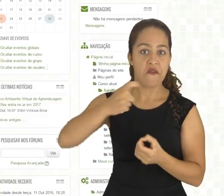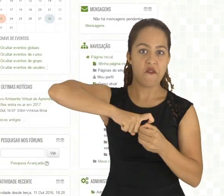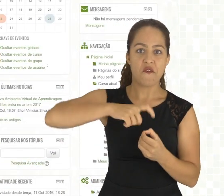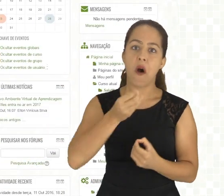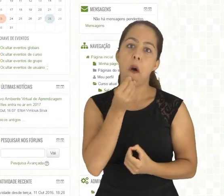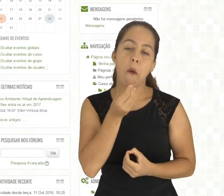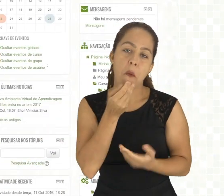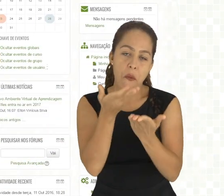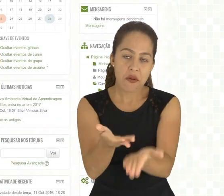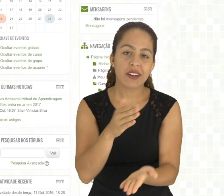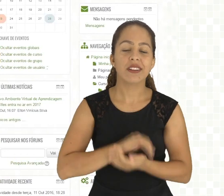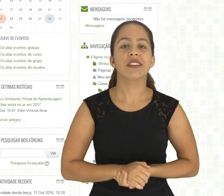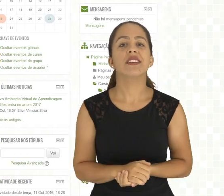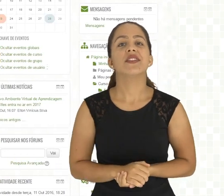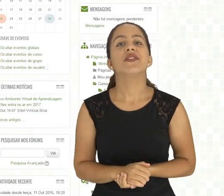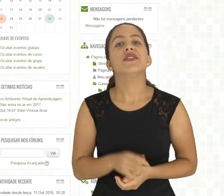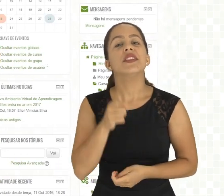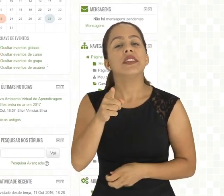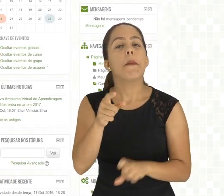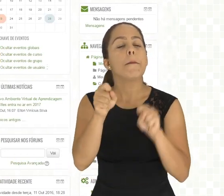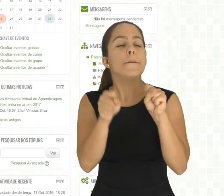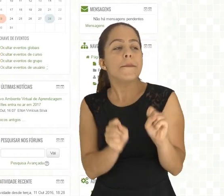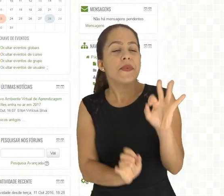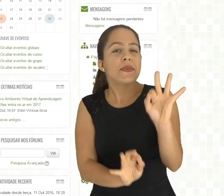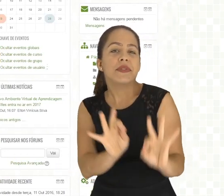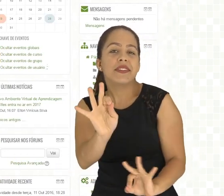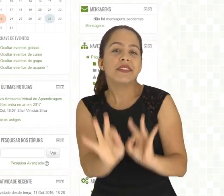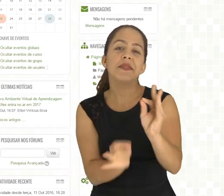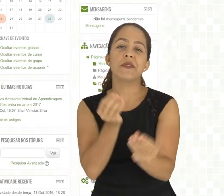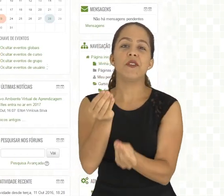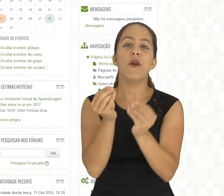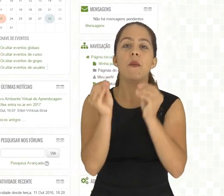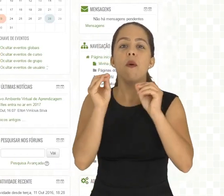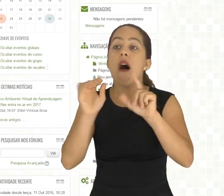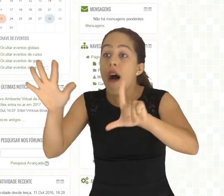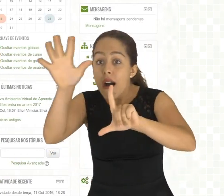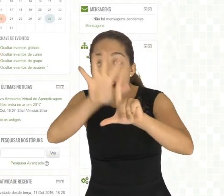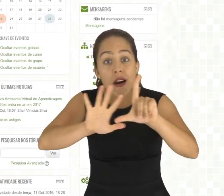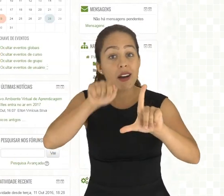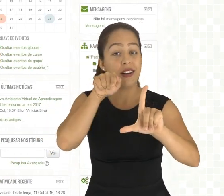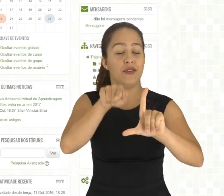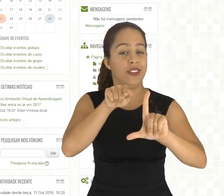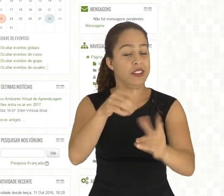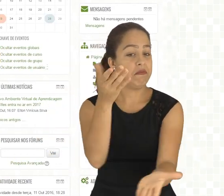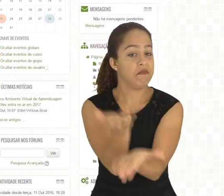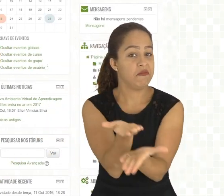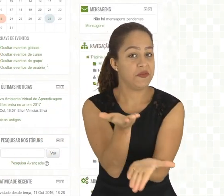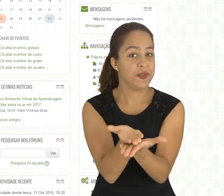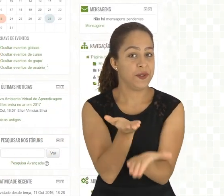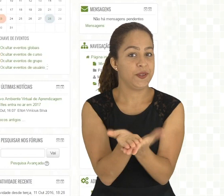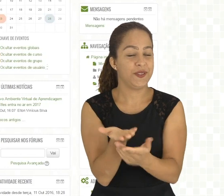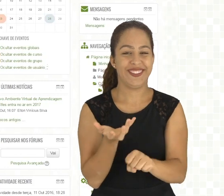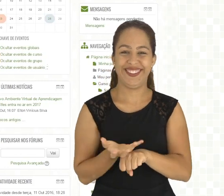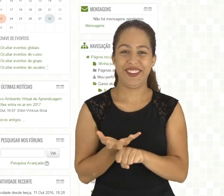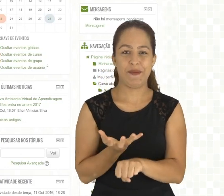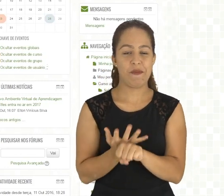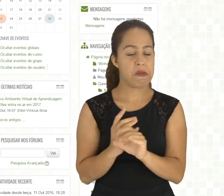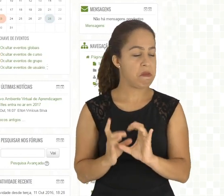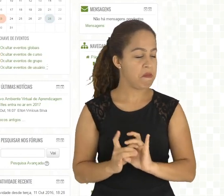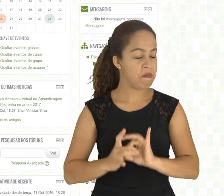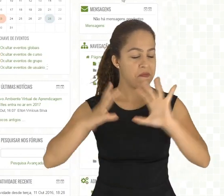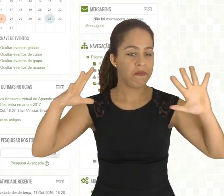Então você tem agora a oportunidade de organizar o espaço de estudo dentro da disciplina que você estiver realizando.